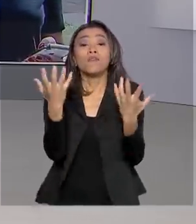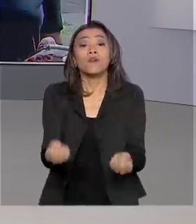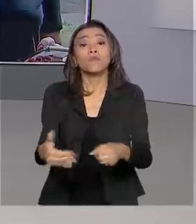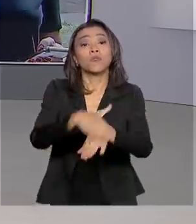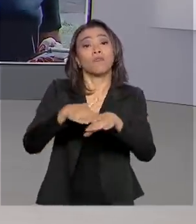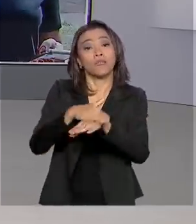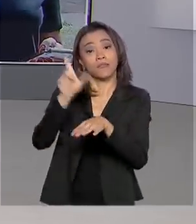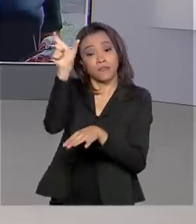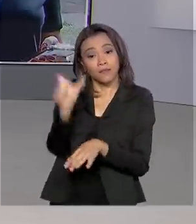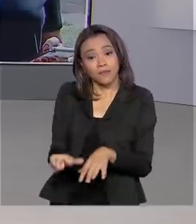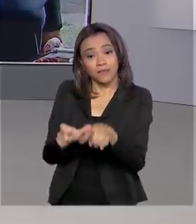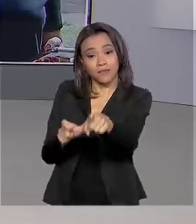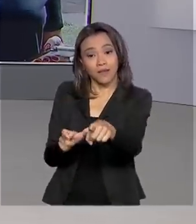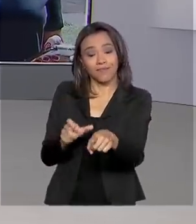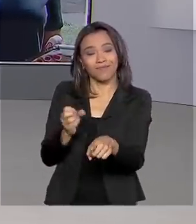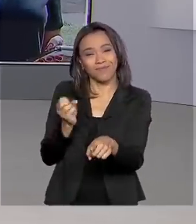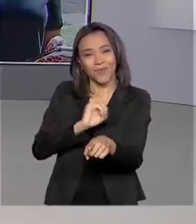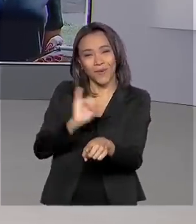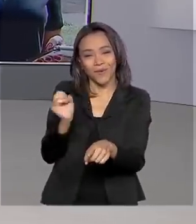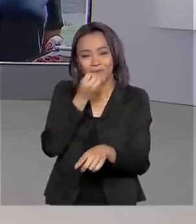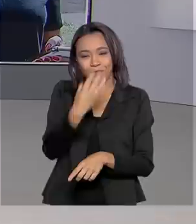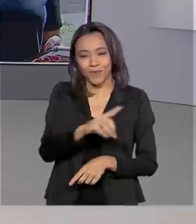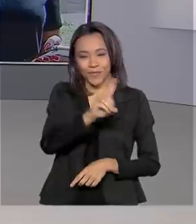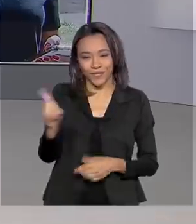Luciano Colares de Holanda. Lu, bom dia para você.